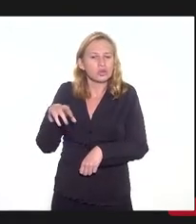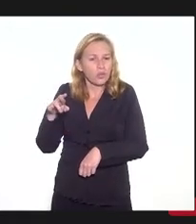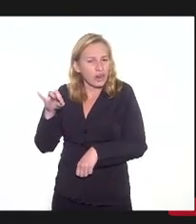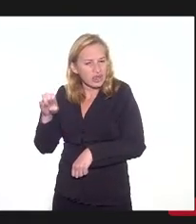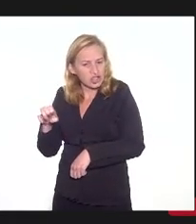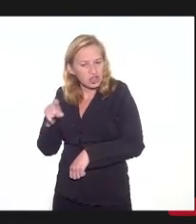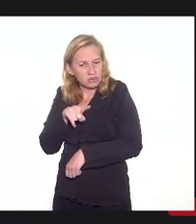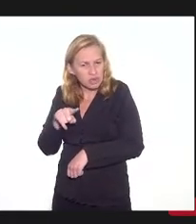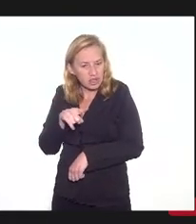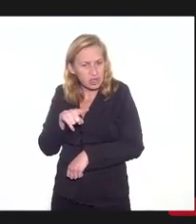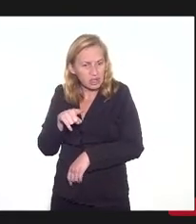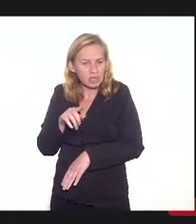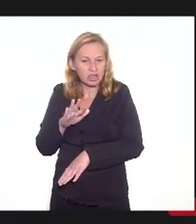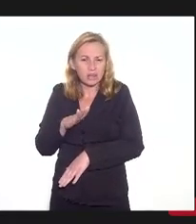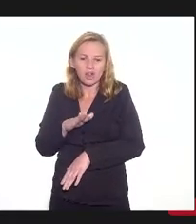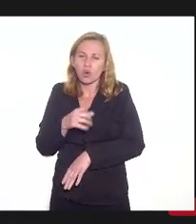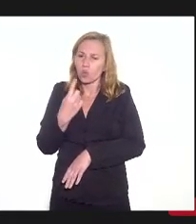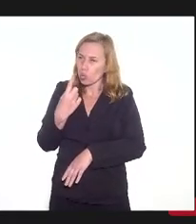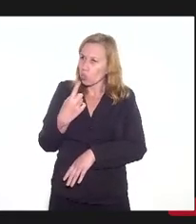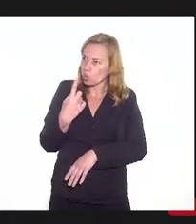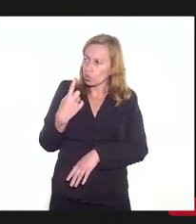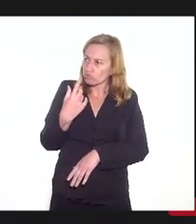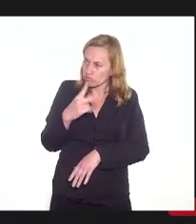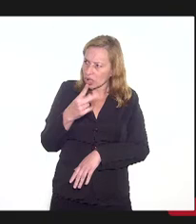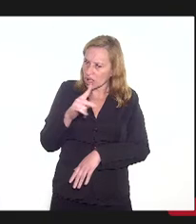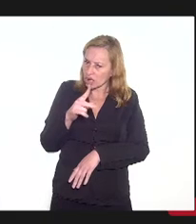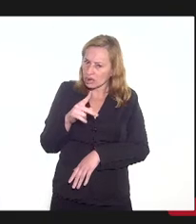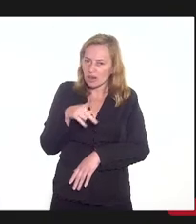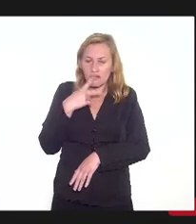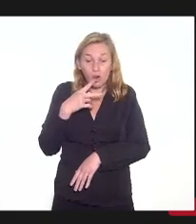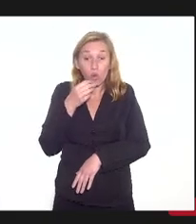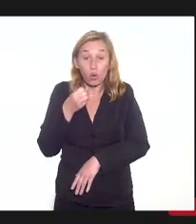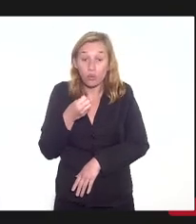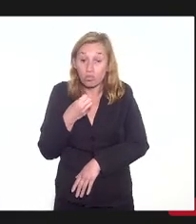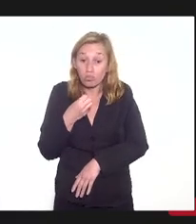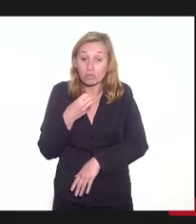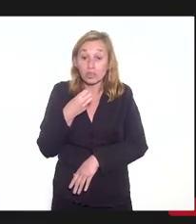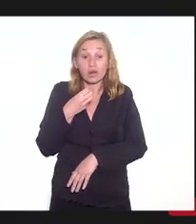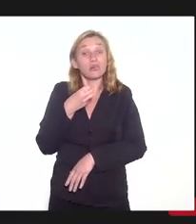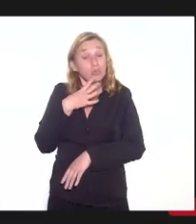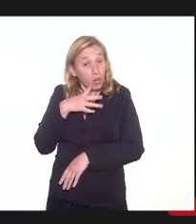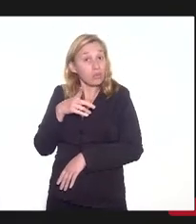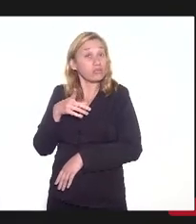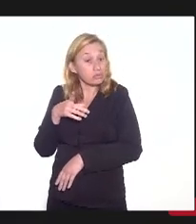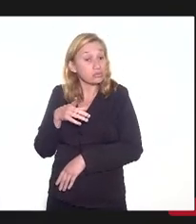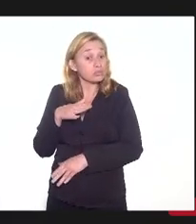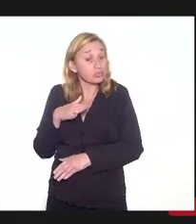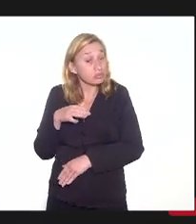e, pelo menos, um deles falou que vivia isso com bons olhos, porque é algo